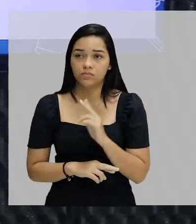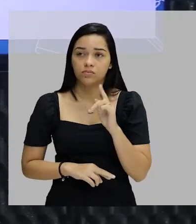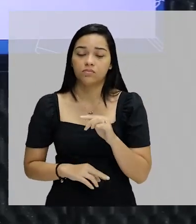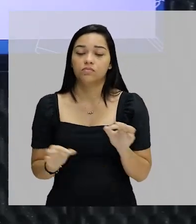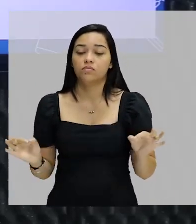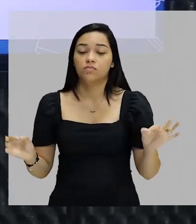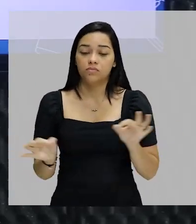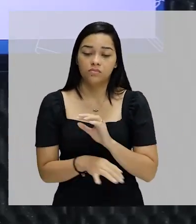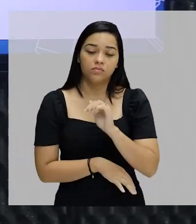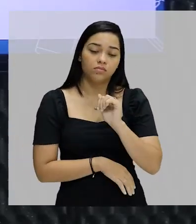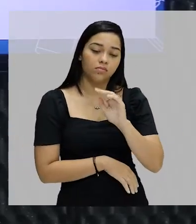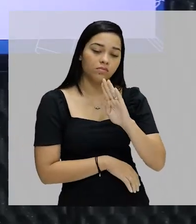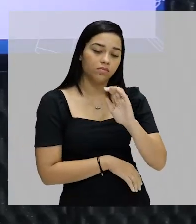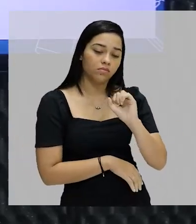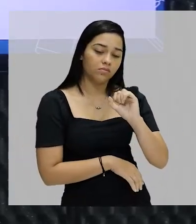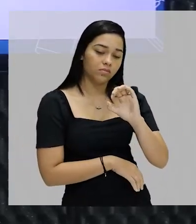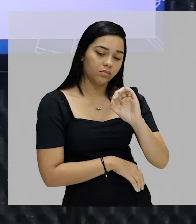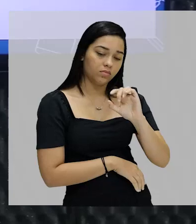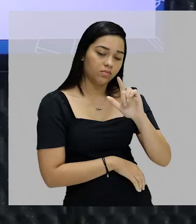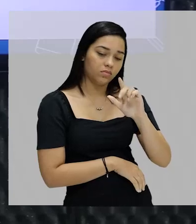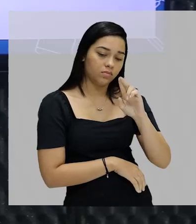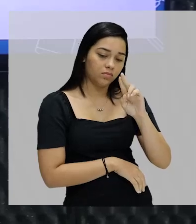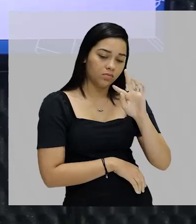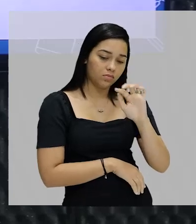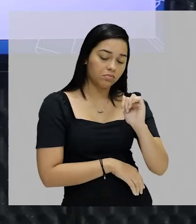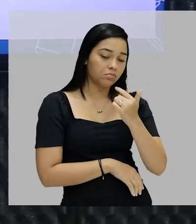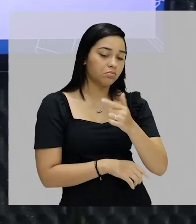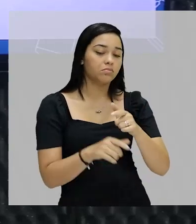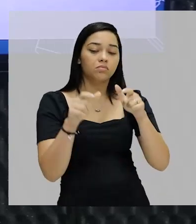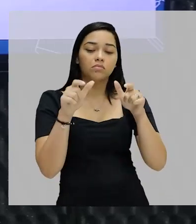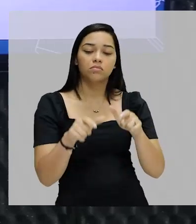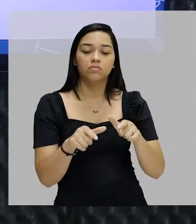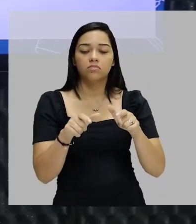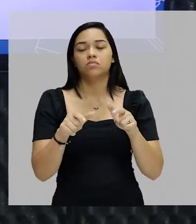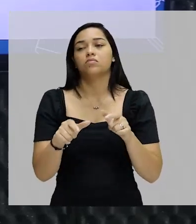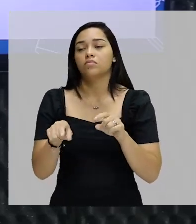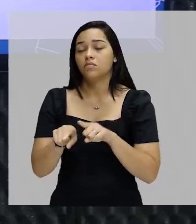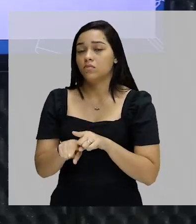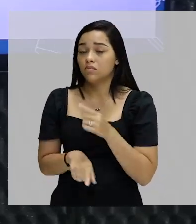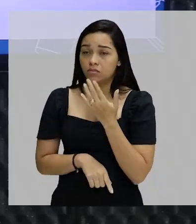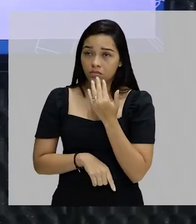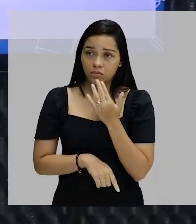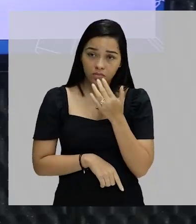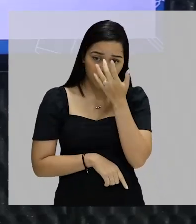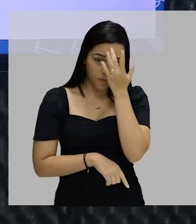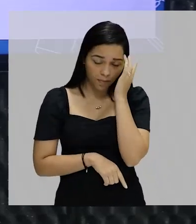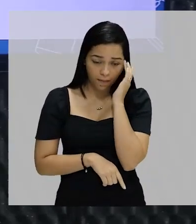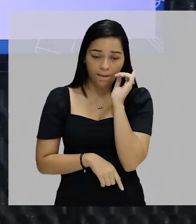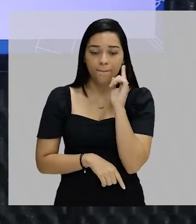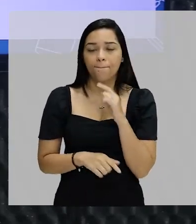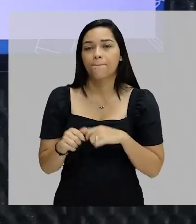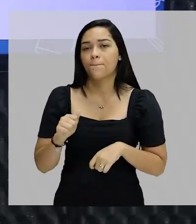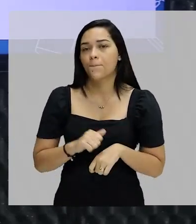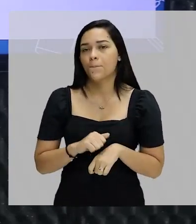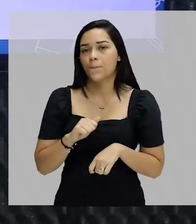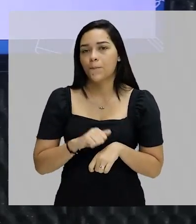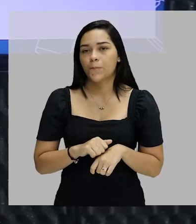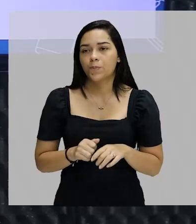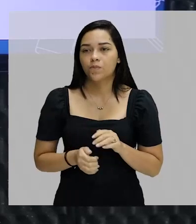absoluta. Você pode dizer, se a pessoa não tem onde morar e não tem o que comer, essa pessoa, sem dúvida, é pobre.